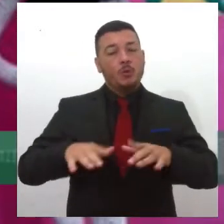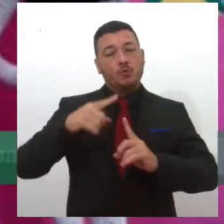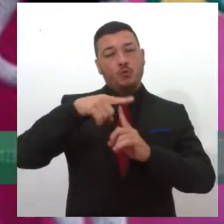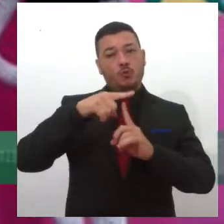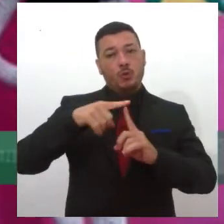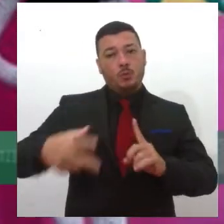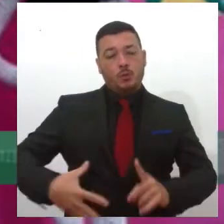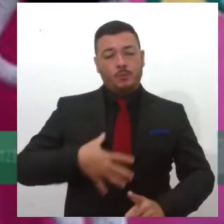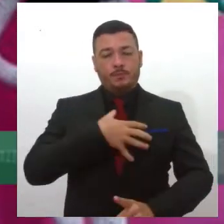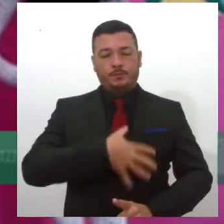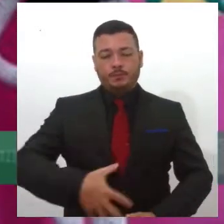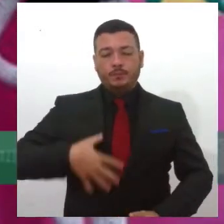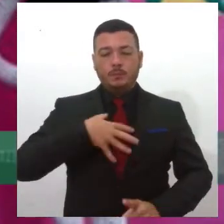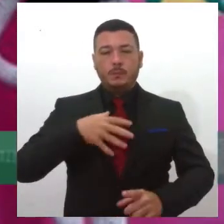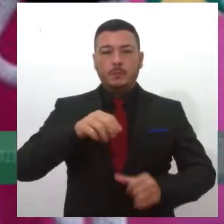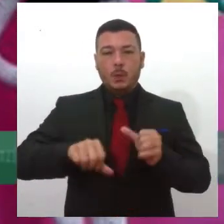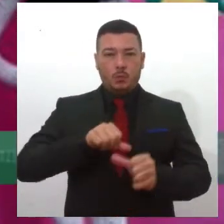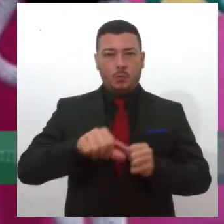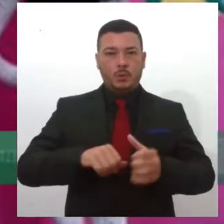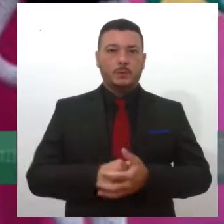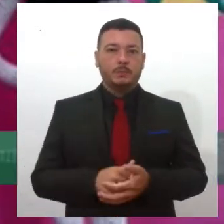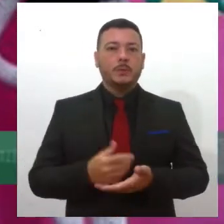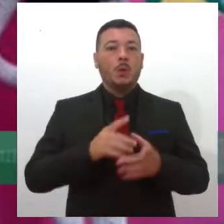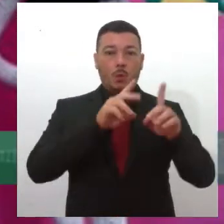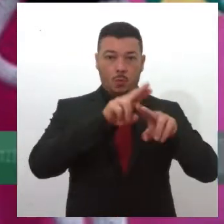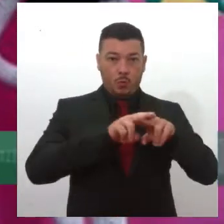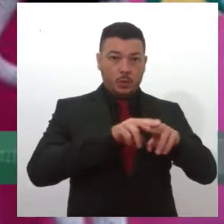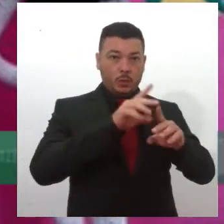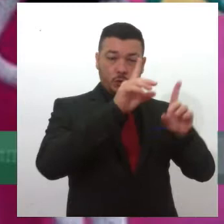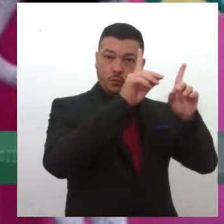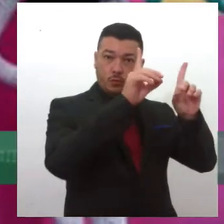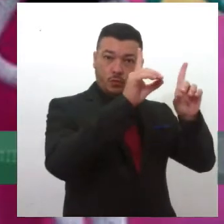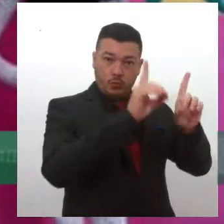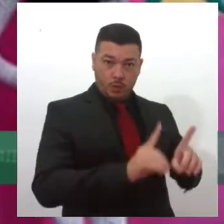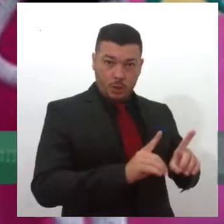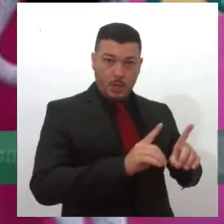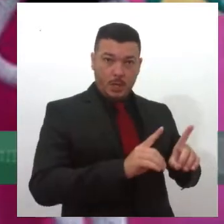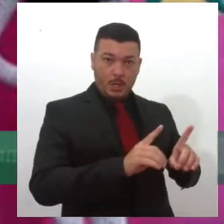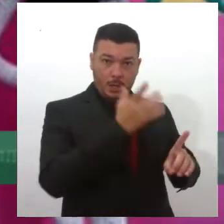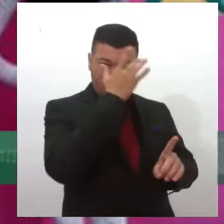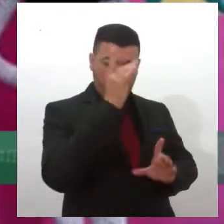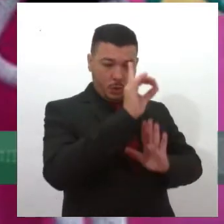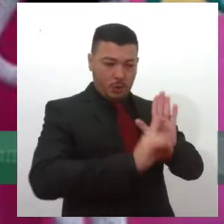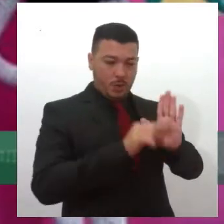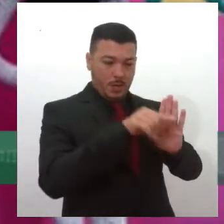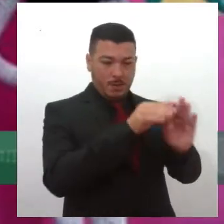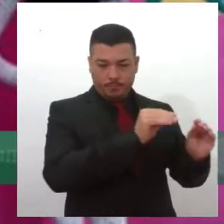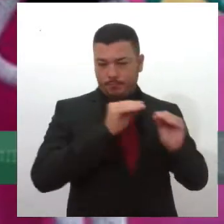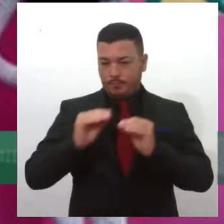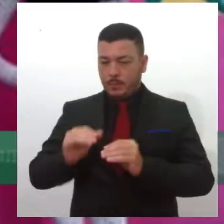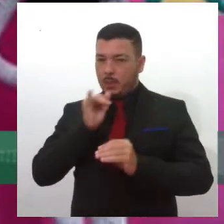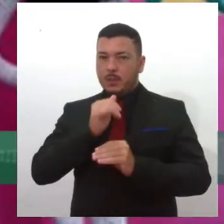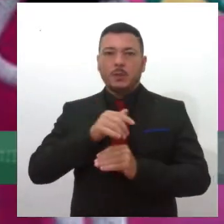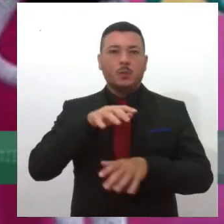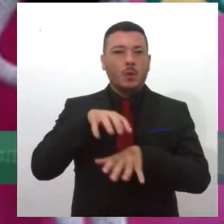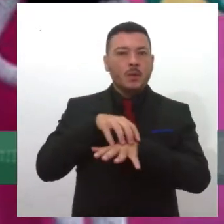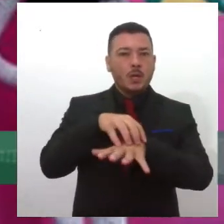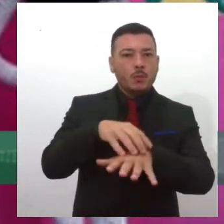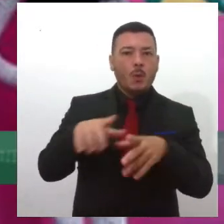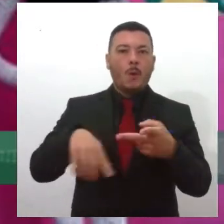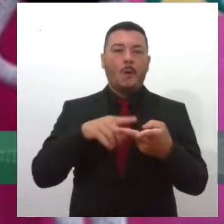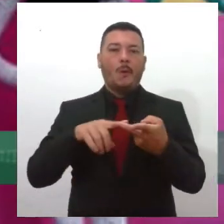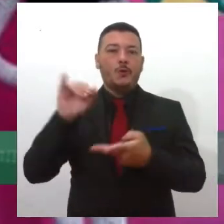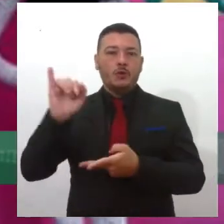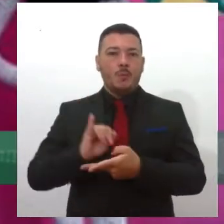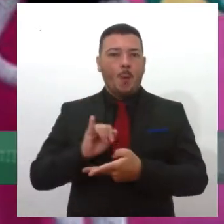é estender esses direitos, como, por exemplo, direito ao transporte, o direito a vagas no emprego, o direito à isenção de impostos,